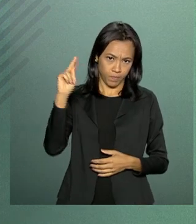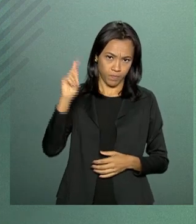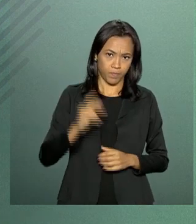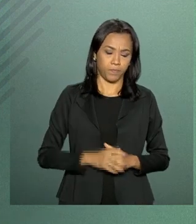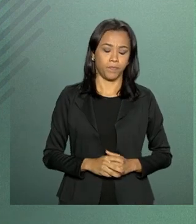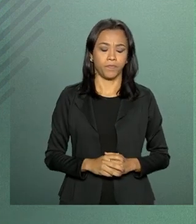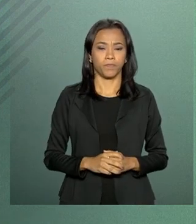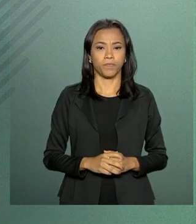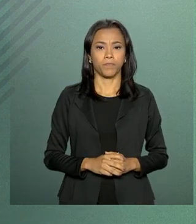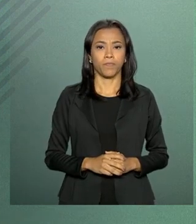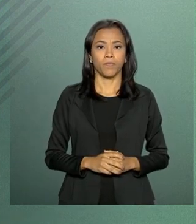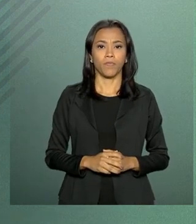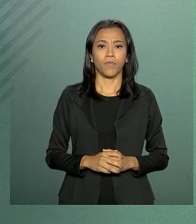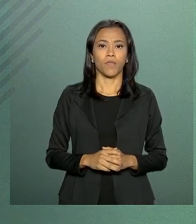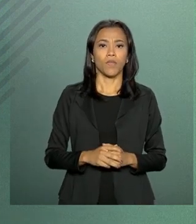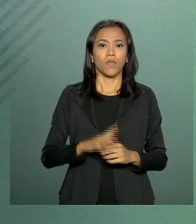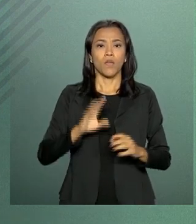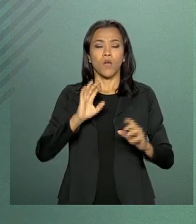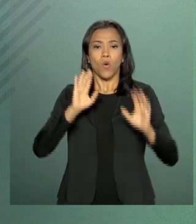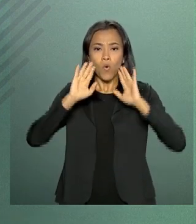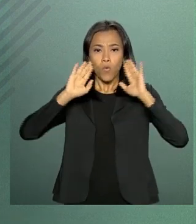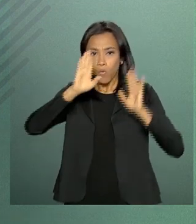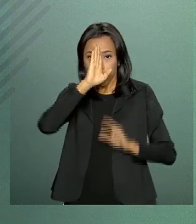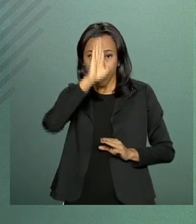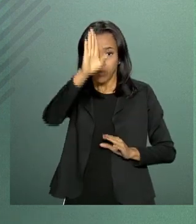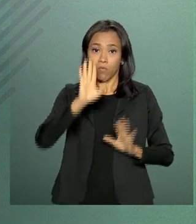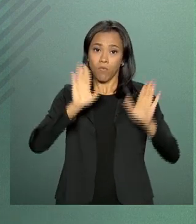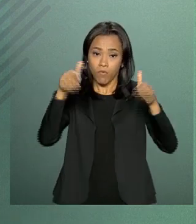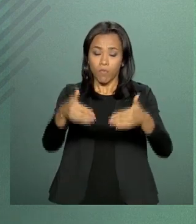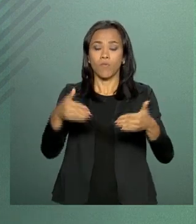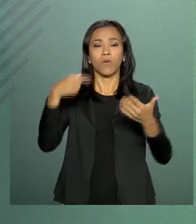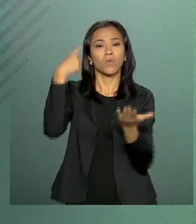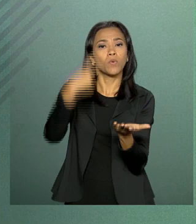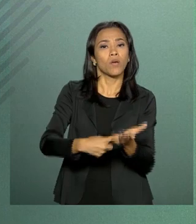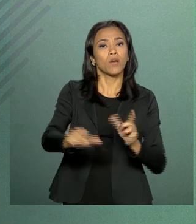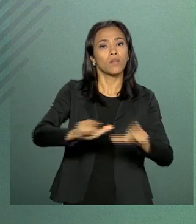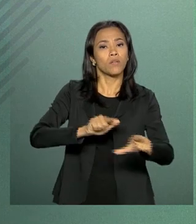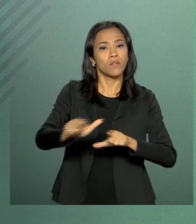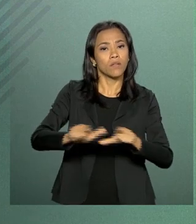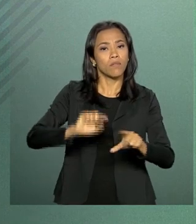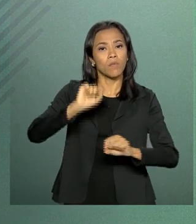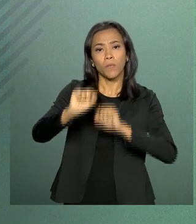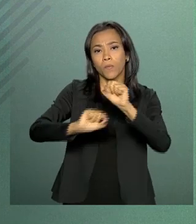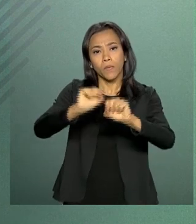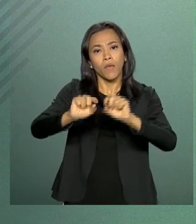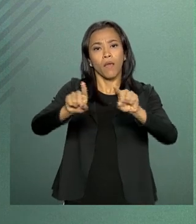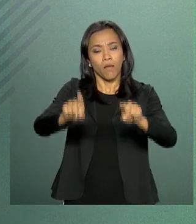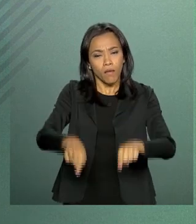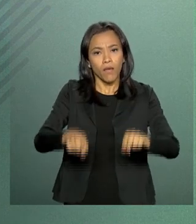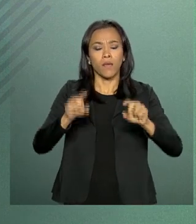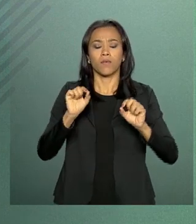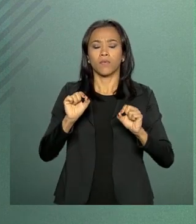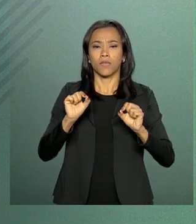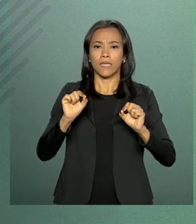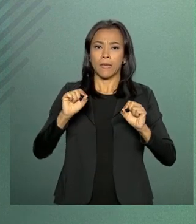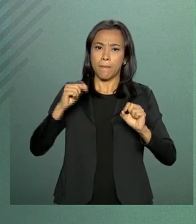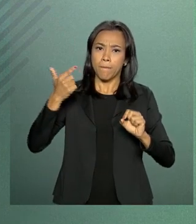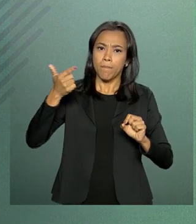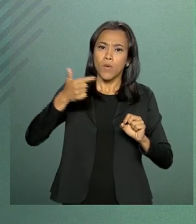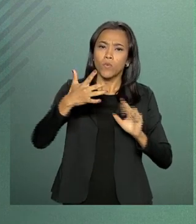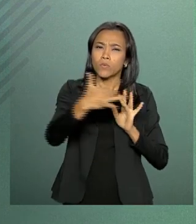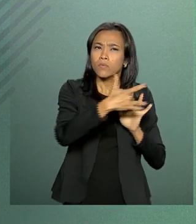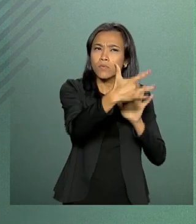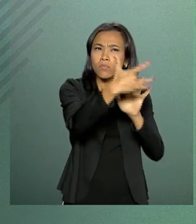A ênfase da agenda externa brasileira é reforçar a relação com os